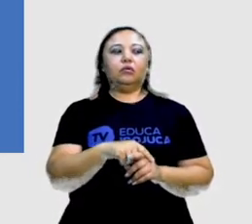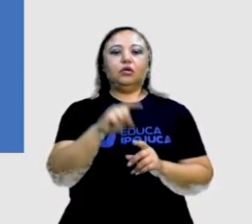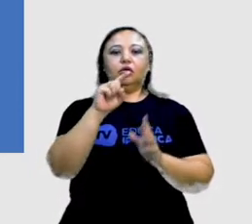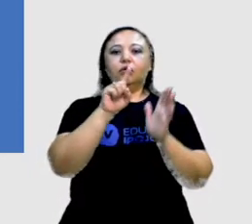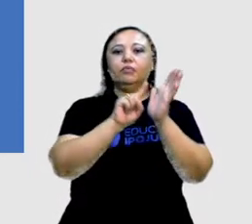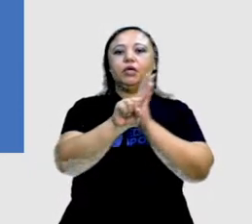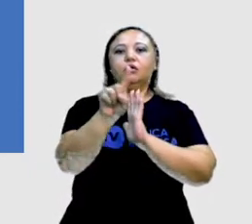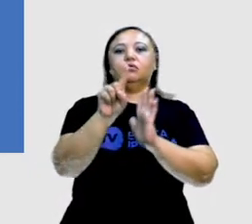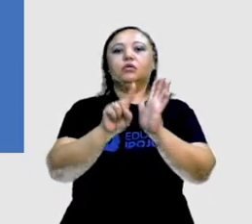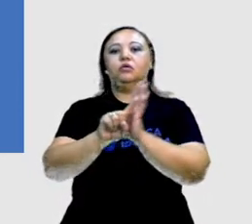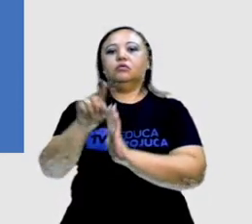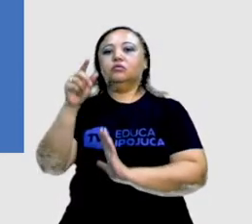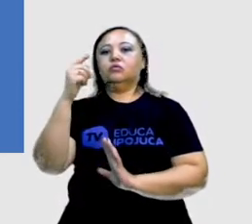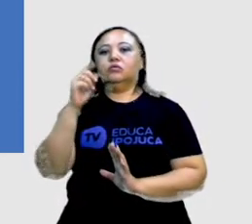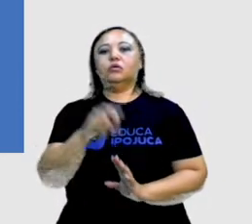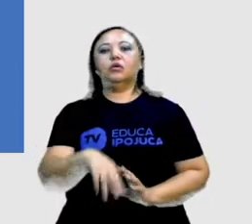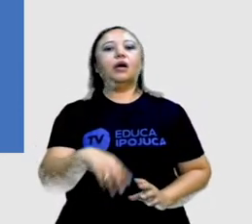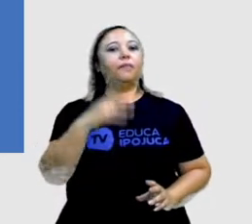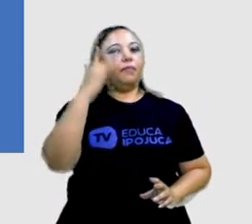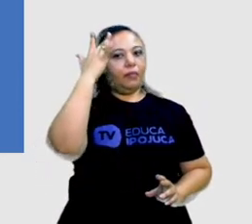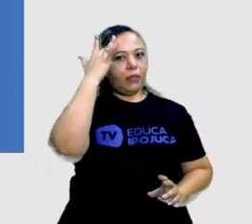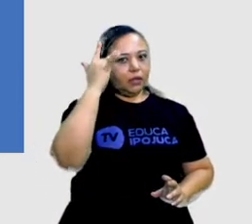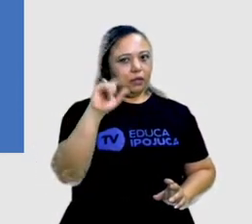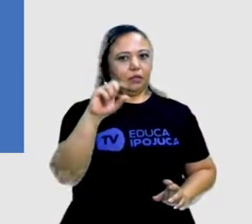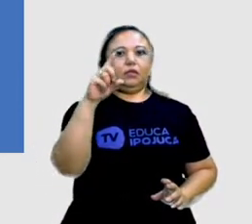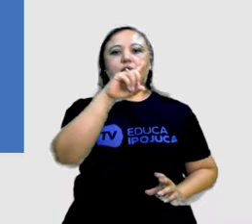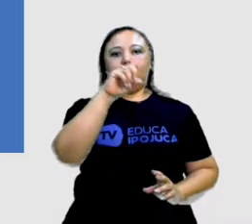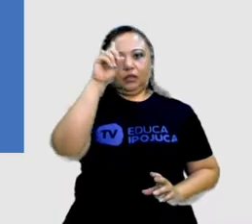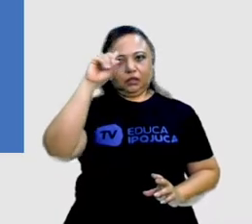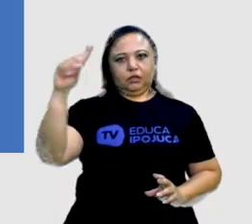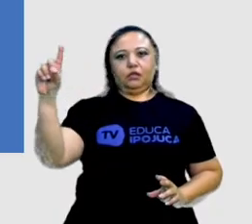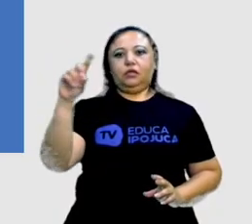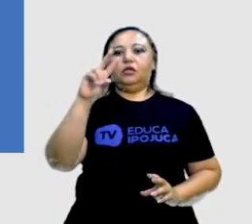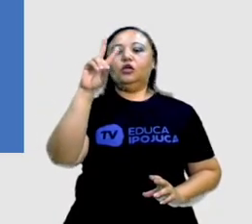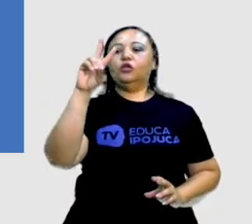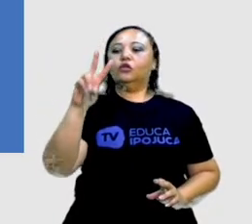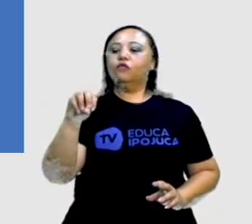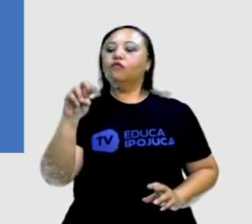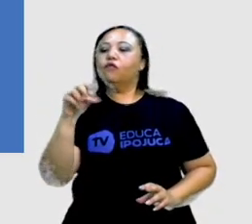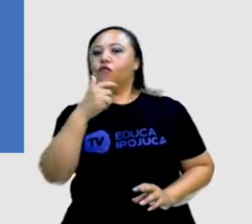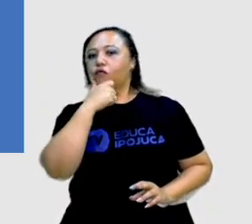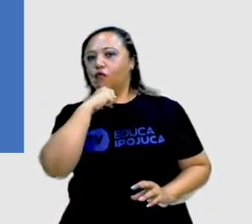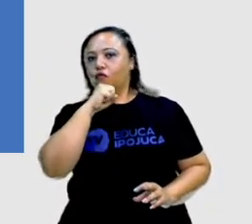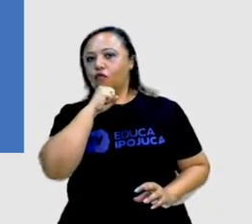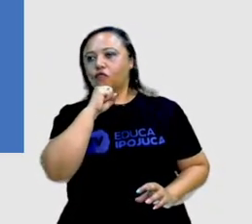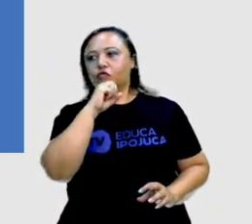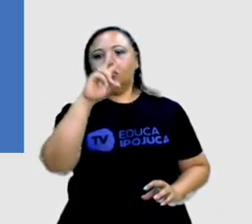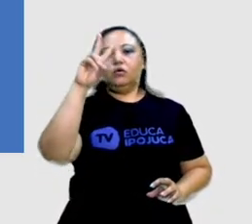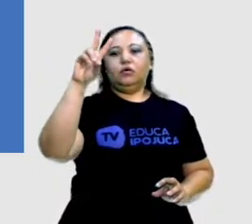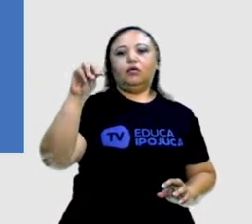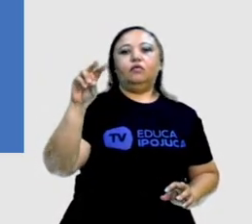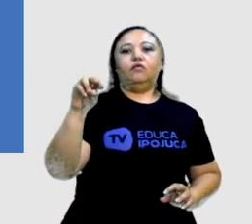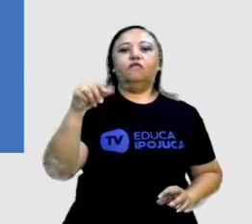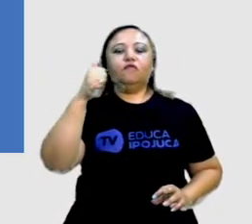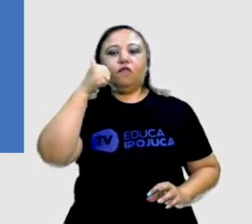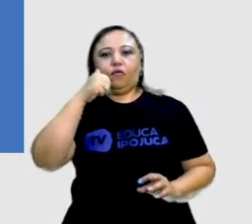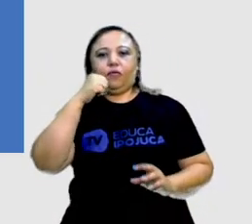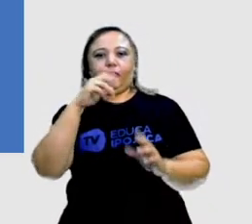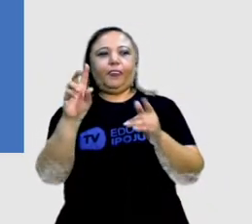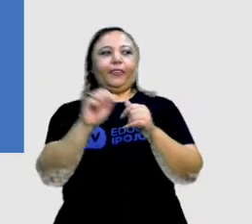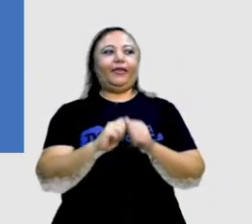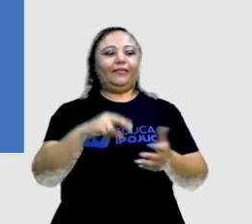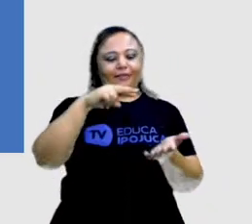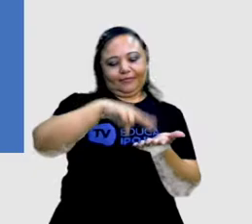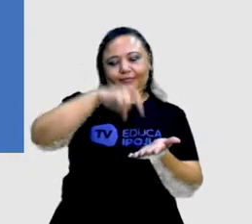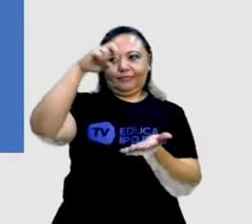Amanhã é dia de vovô e vovó, eu respondo. Eles estão saltitantes pela casa brincando e gritando. Eba!